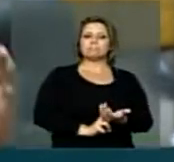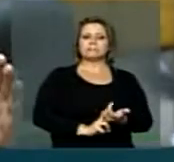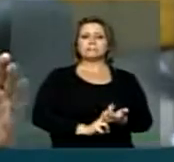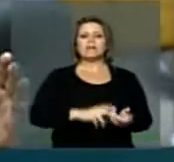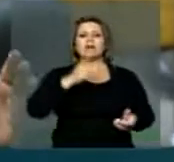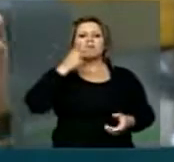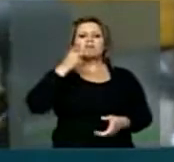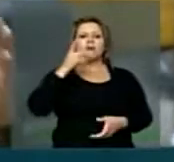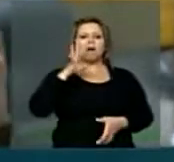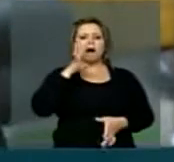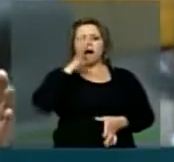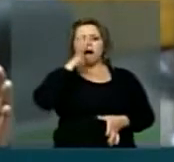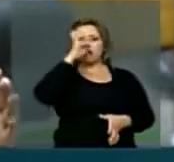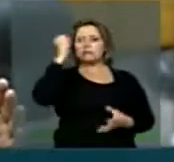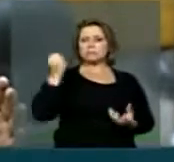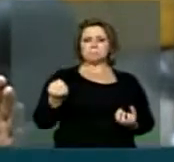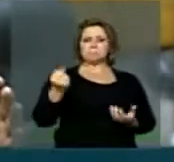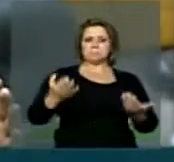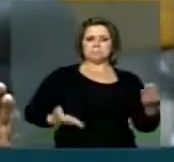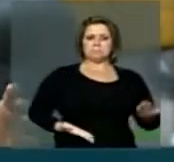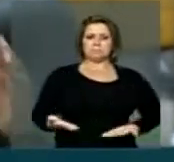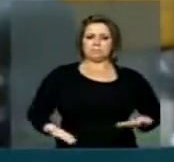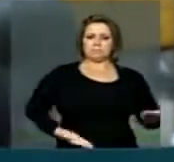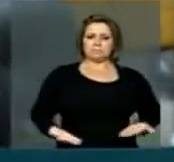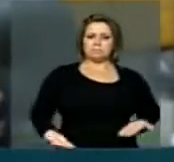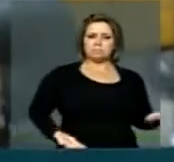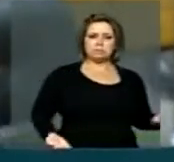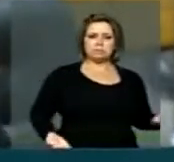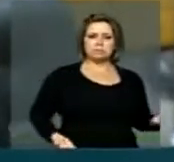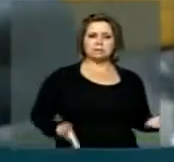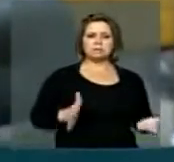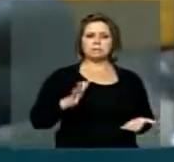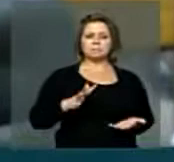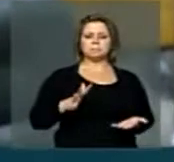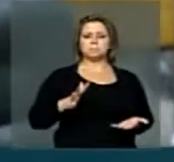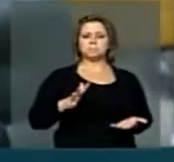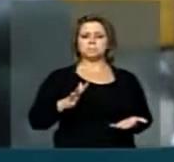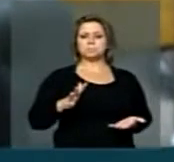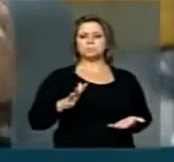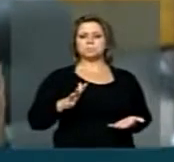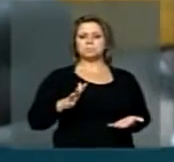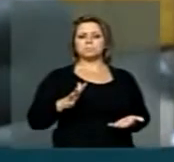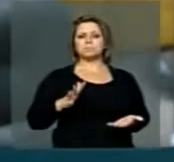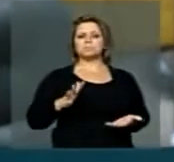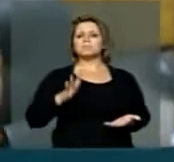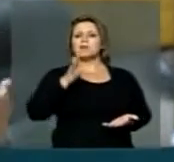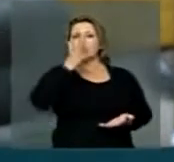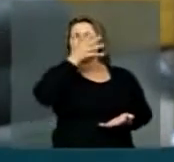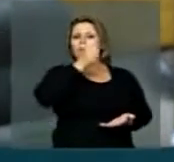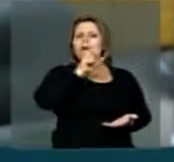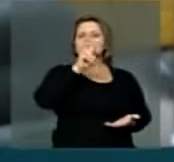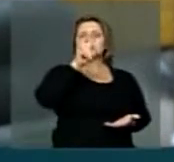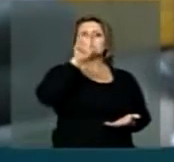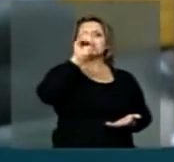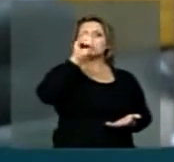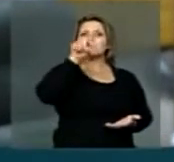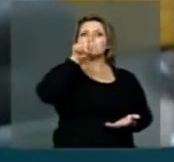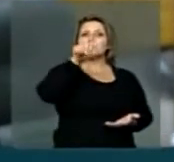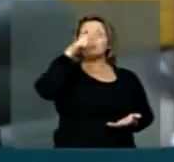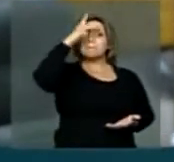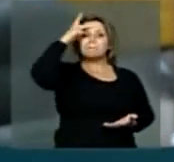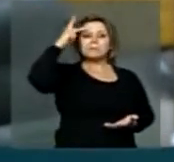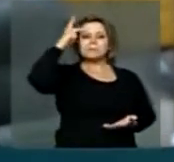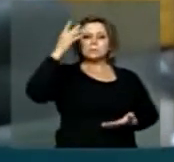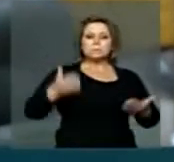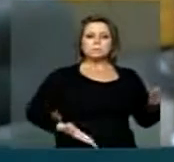abusiva a greve dos trabalhadores, são quase 50 mil trabalhadores